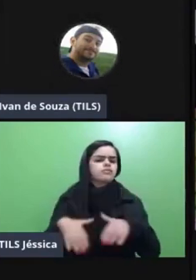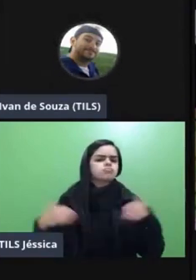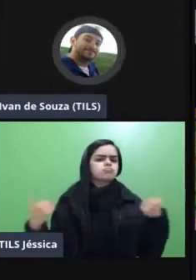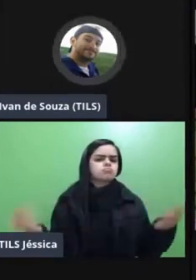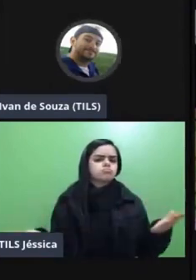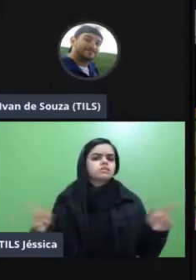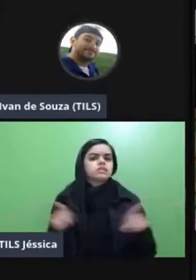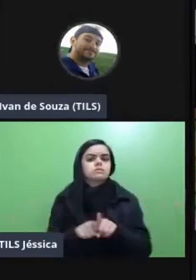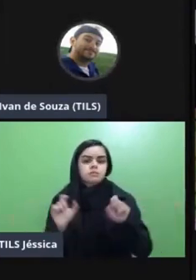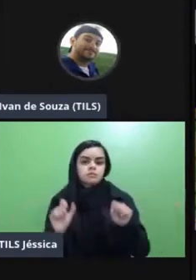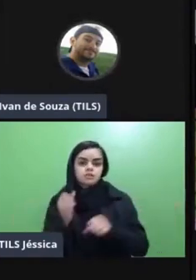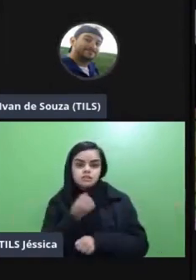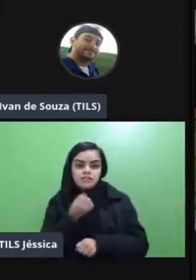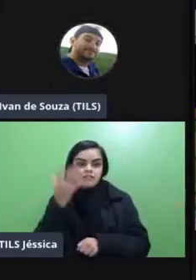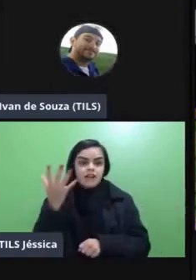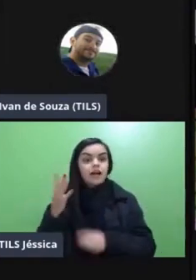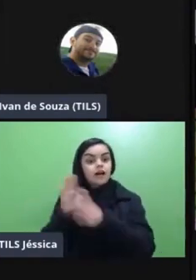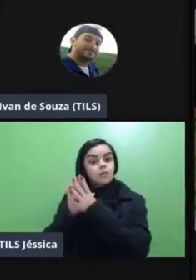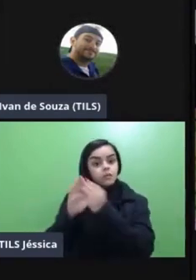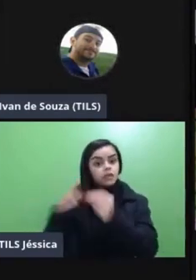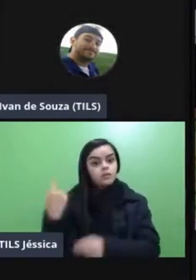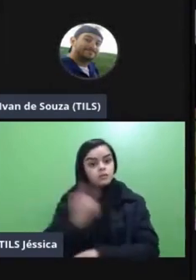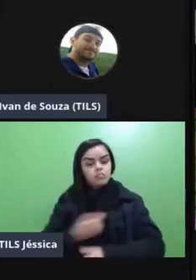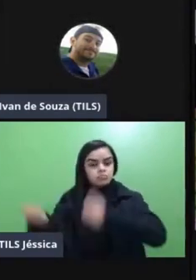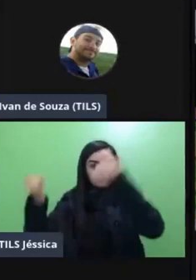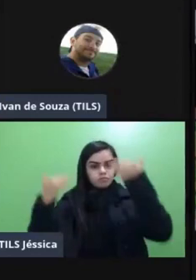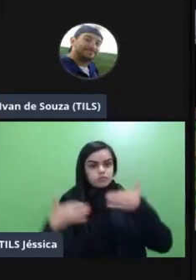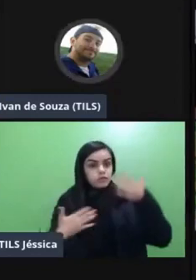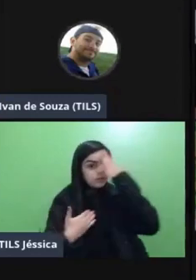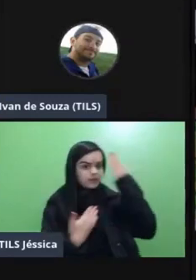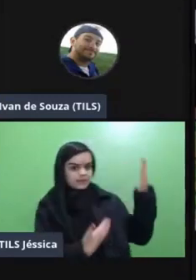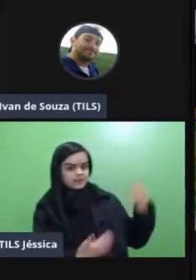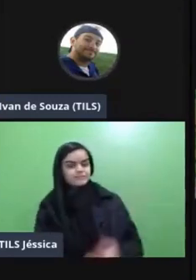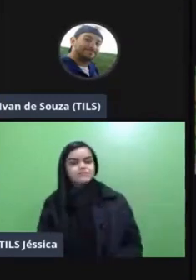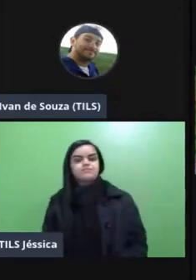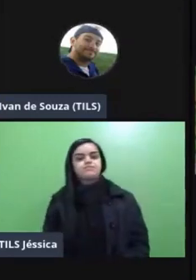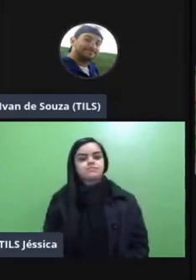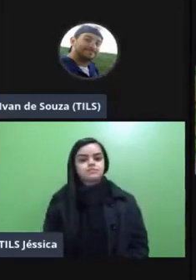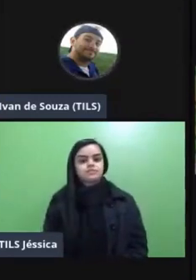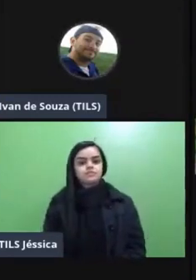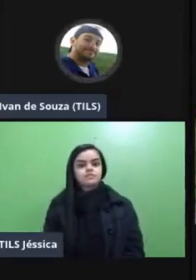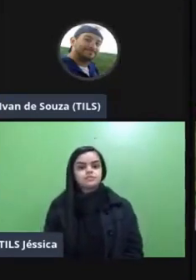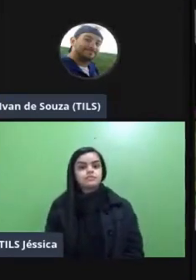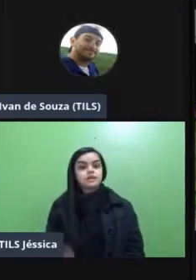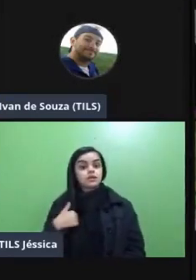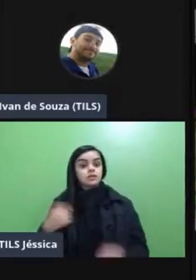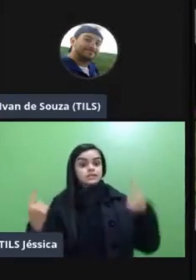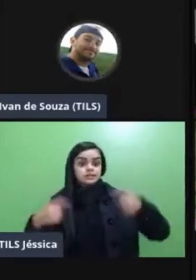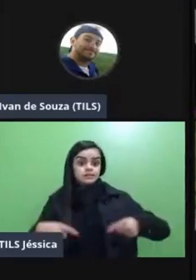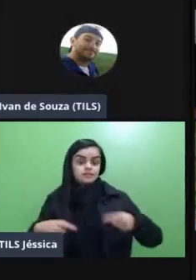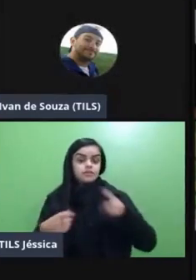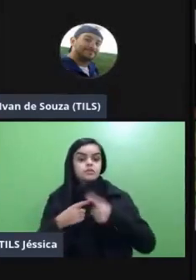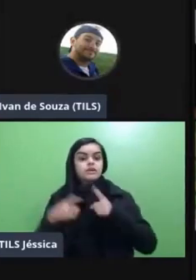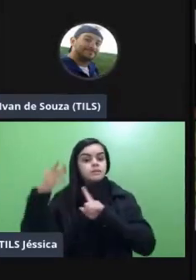também falar um pouquinho sobre esses outros modelos para gente a obrigada é realmente assim eu fico muito desafiada quando me pedem para fazer